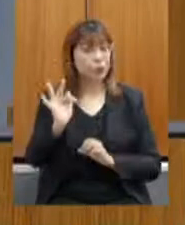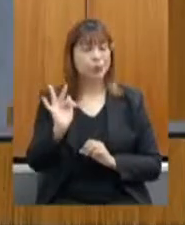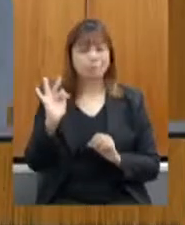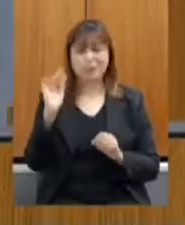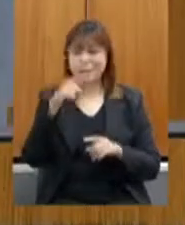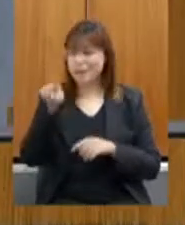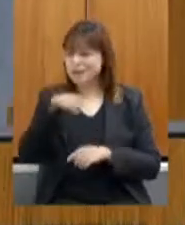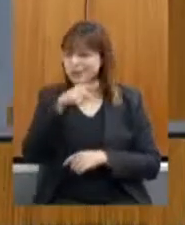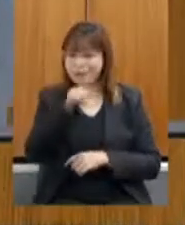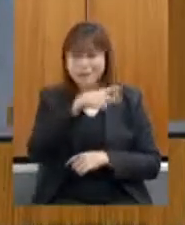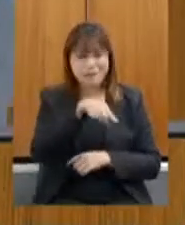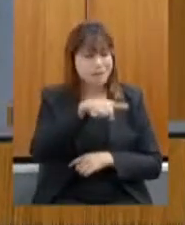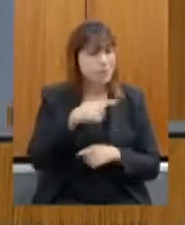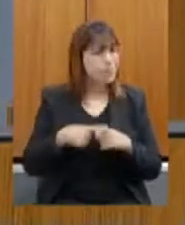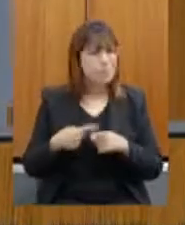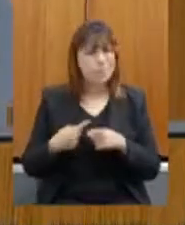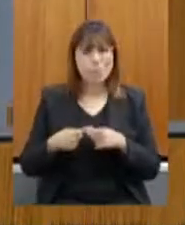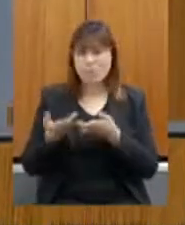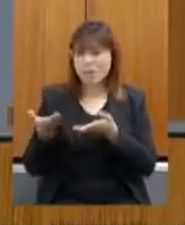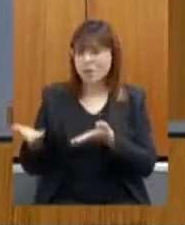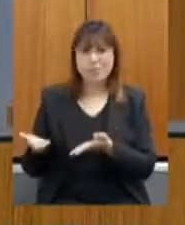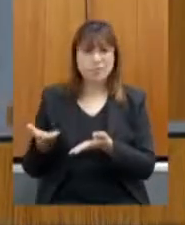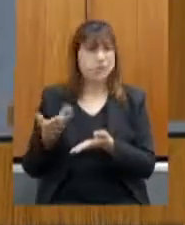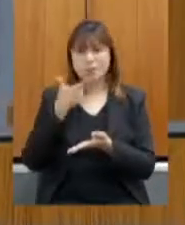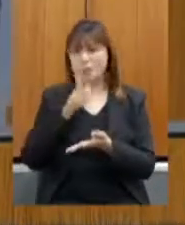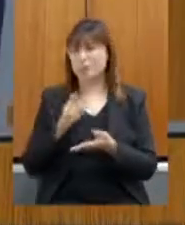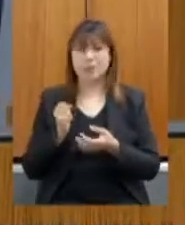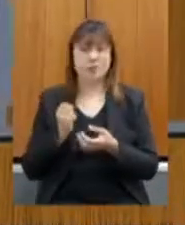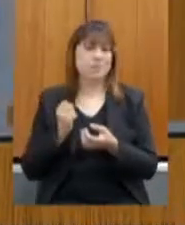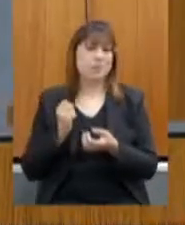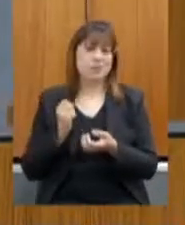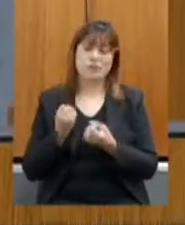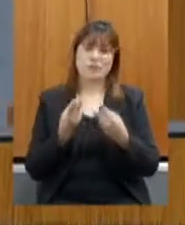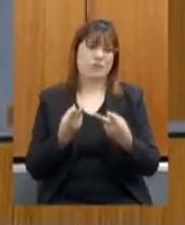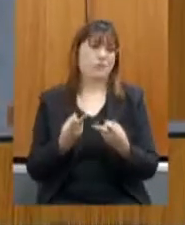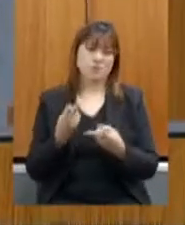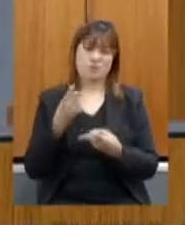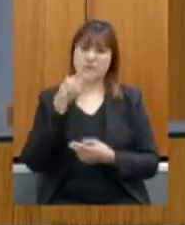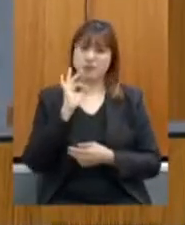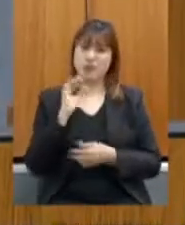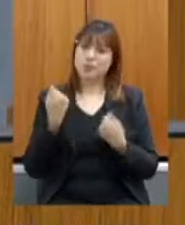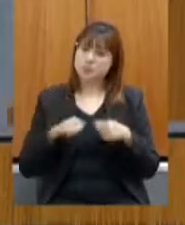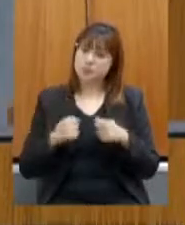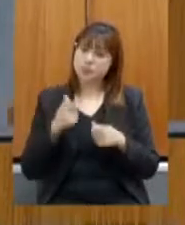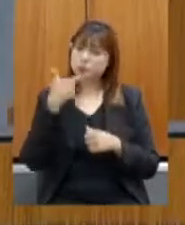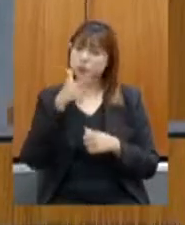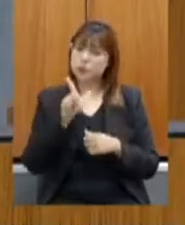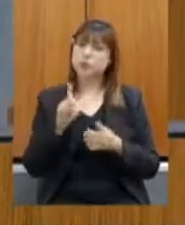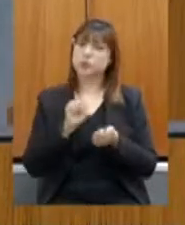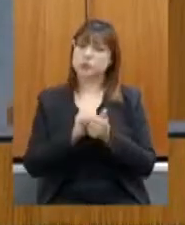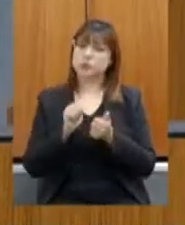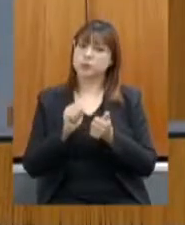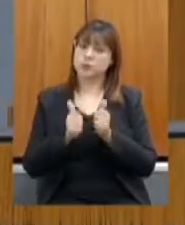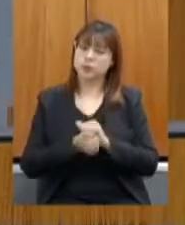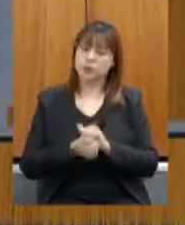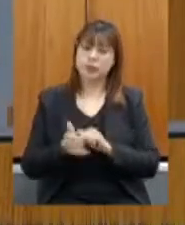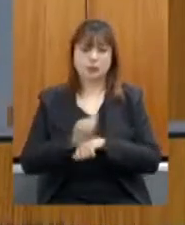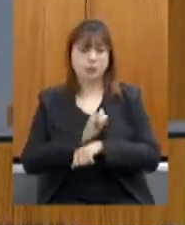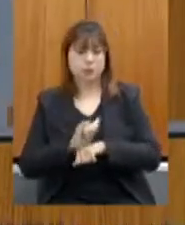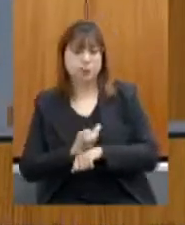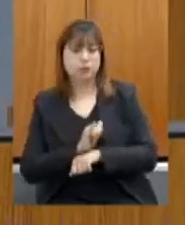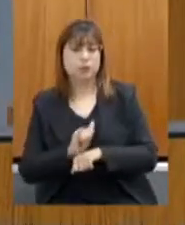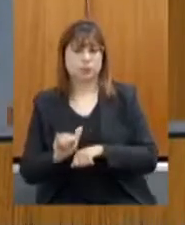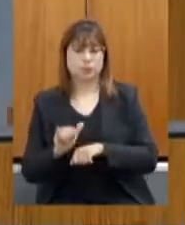o produtor não vai ter esse café e não tem como entregar esse café. precisa achar formas aí porque realmente é preocupante.